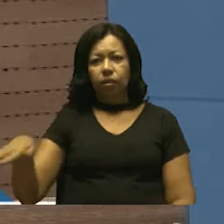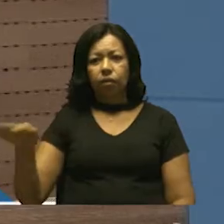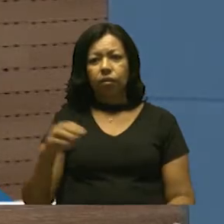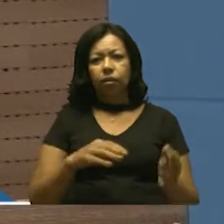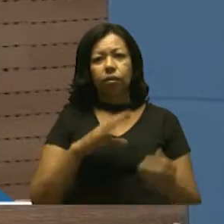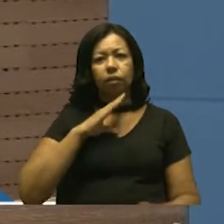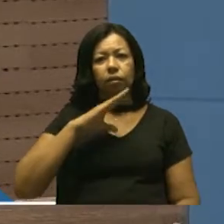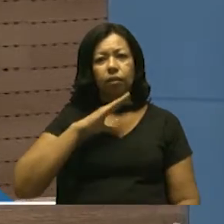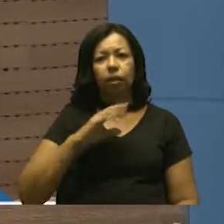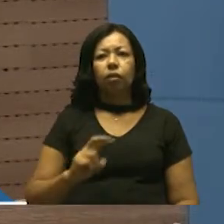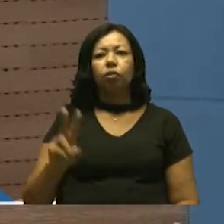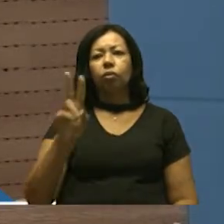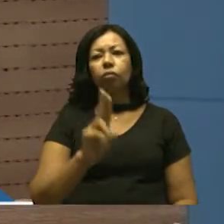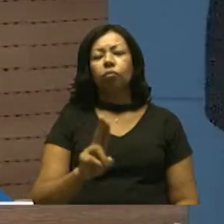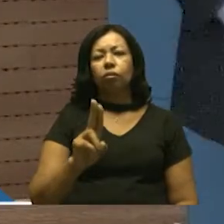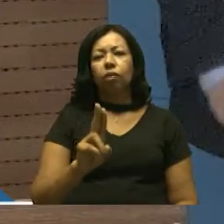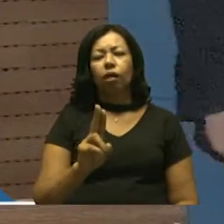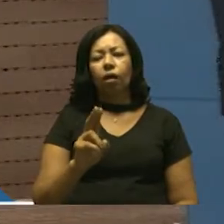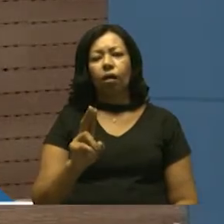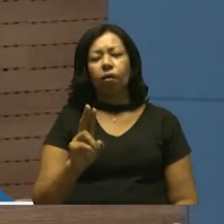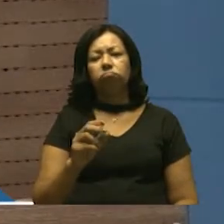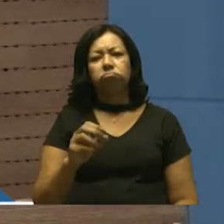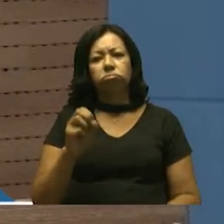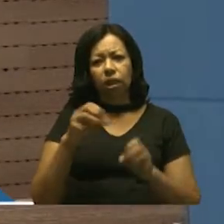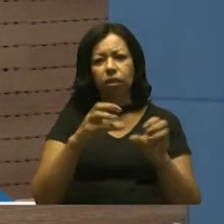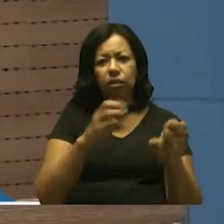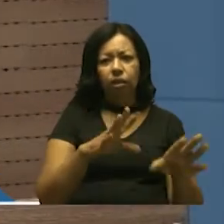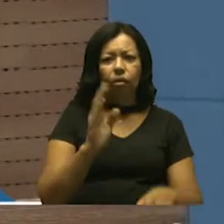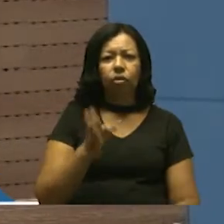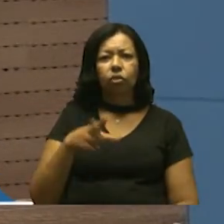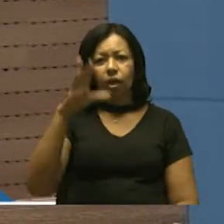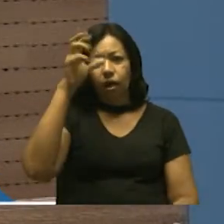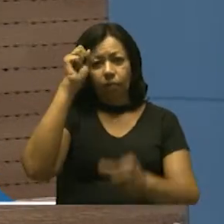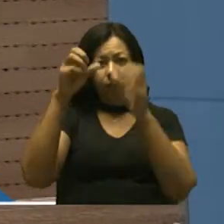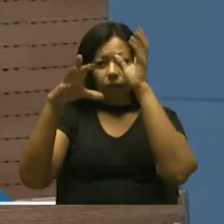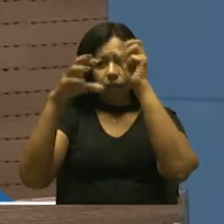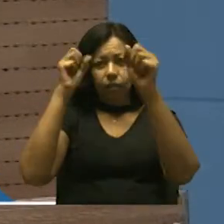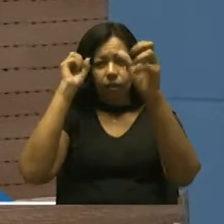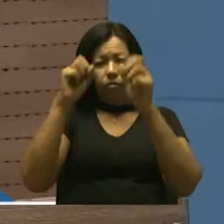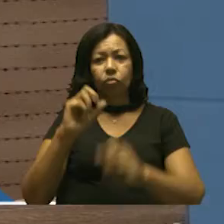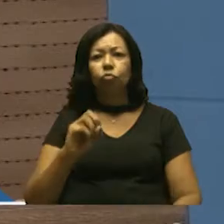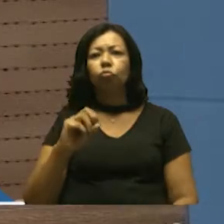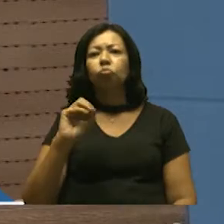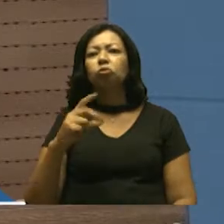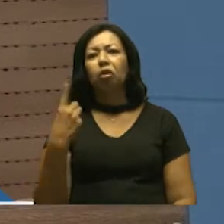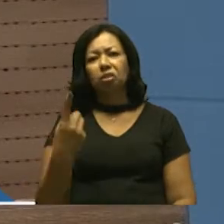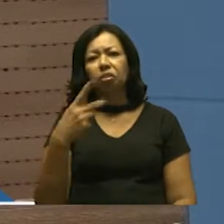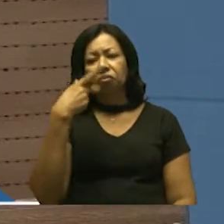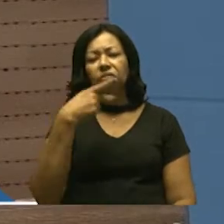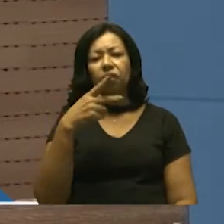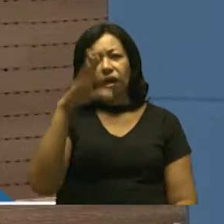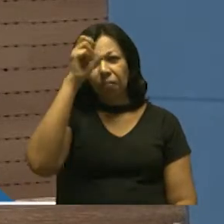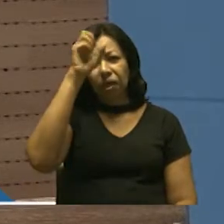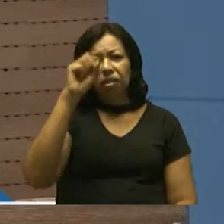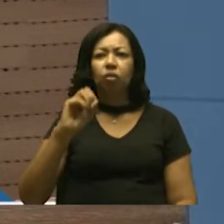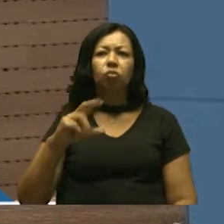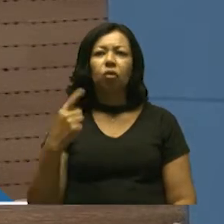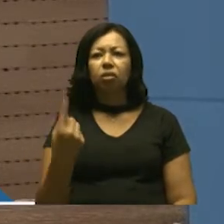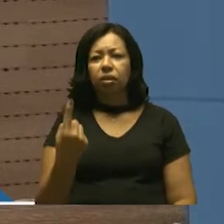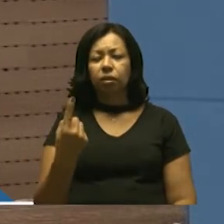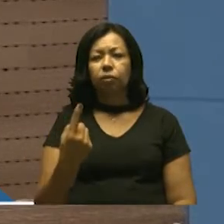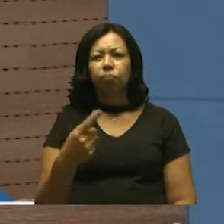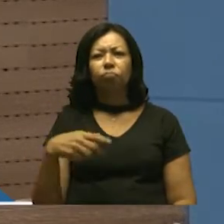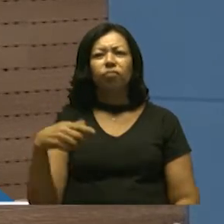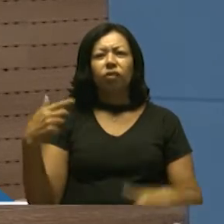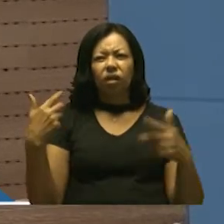Usufruir do que ele sabe, do que ele aprendeu, e olha que ele diz que aprendeu sozinho, e, através do hip-hop